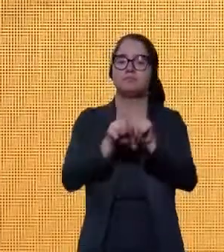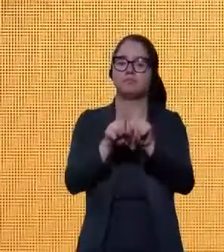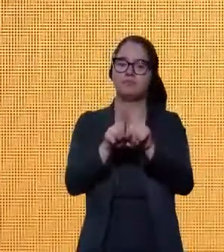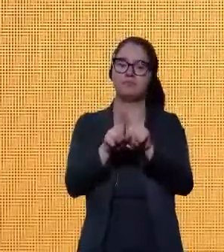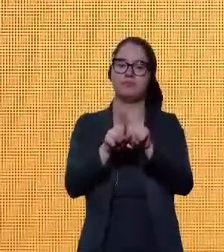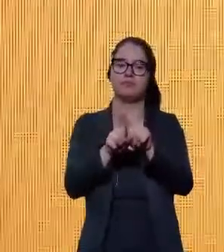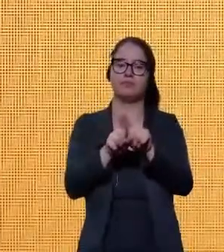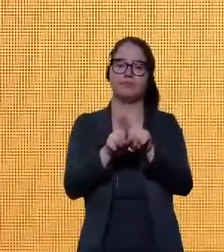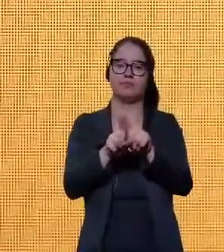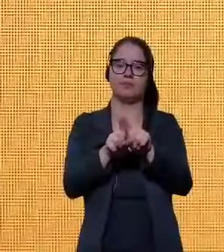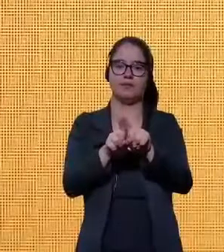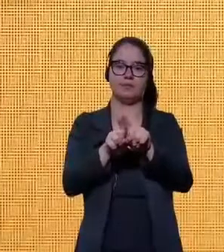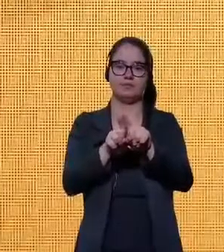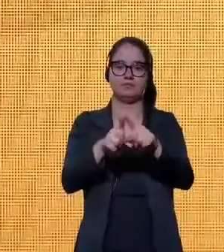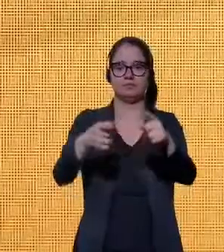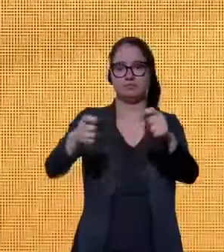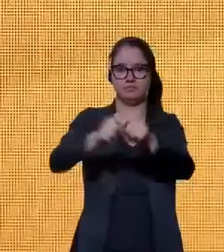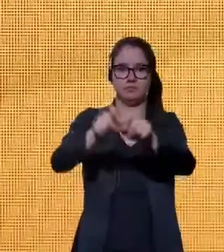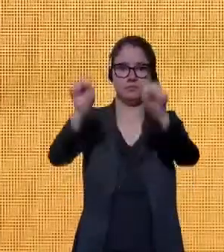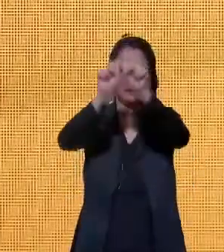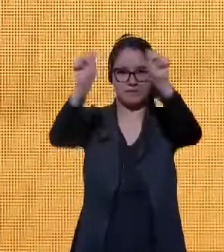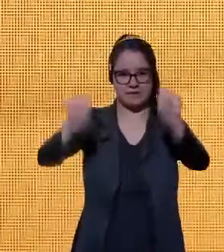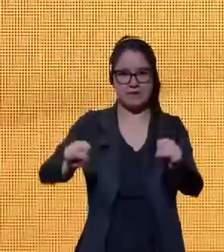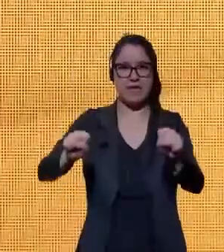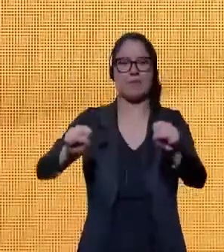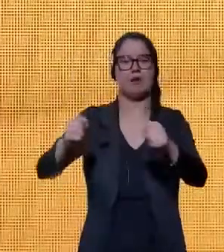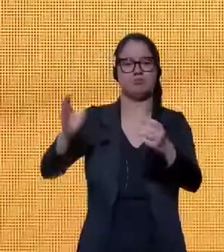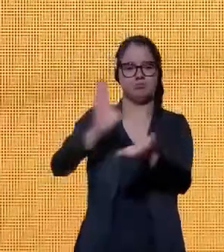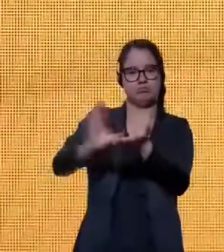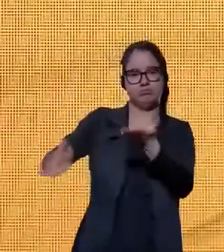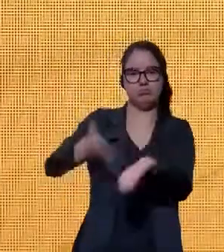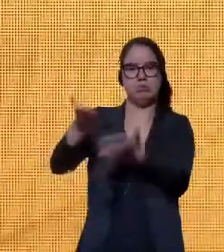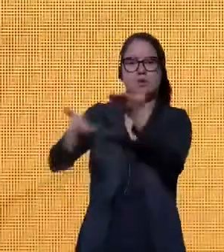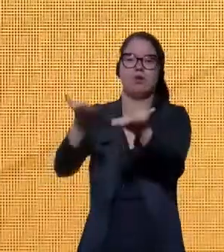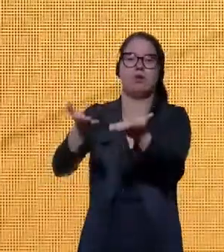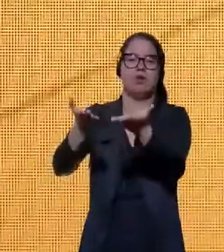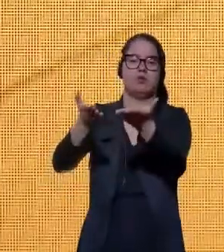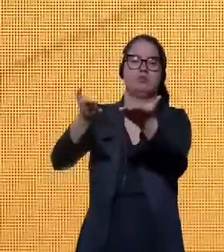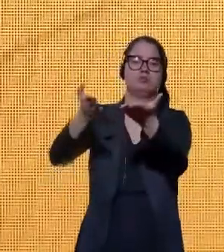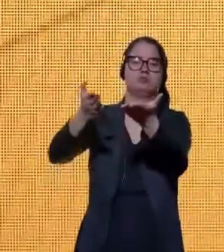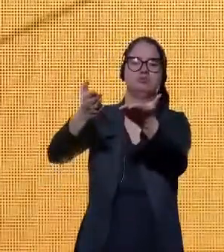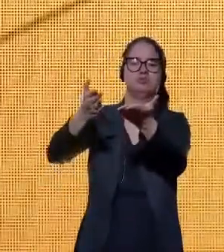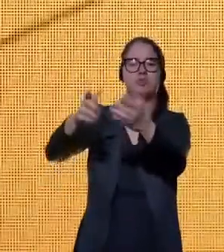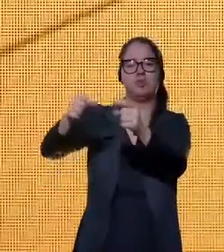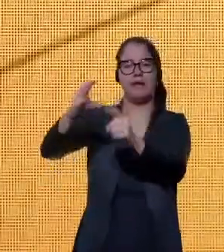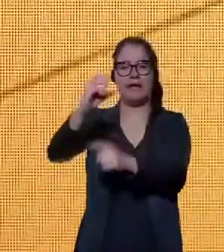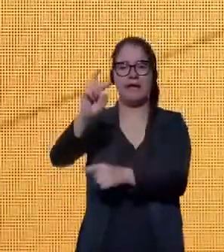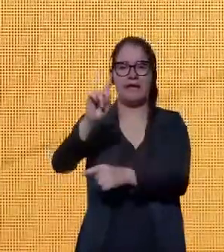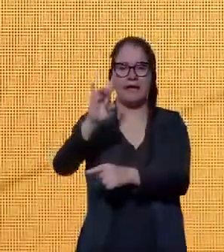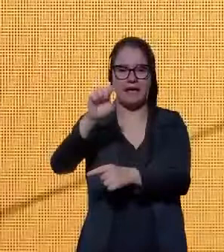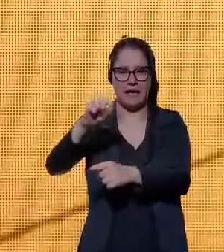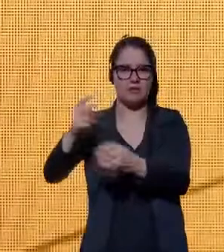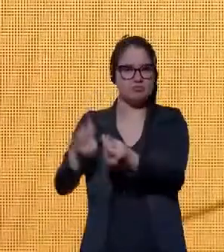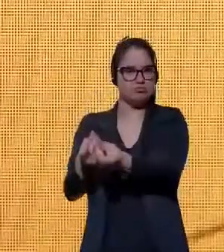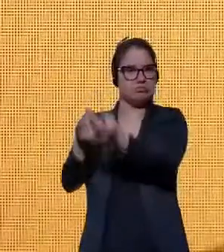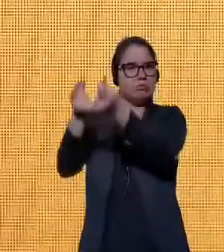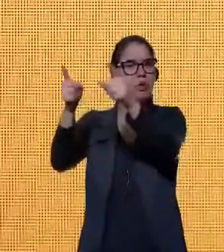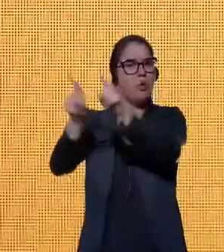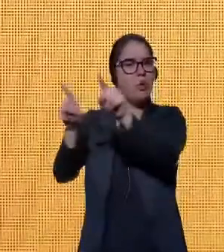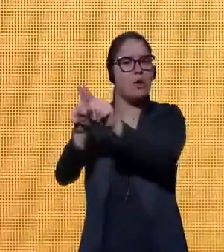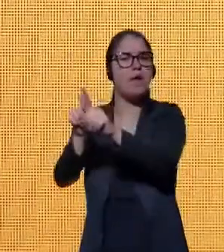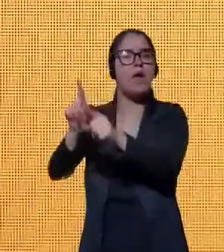nacional de fomento no mercado de crédito reduz lacunas no